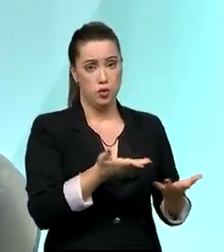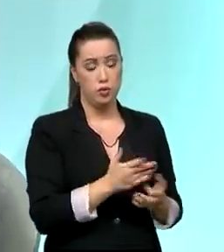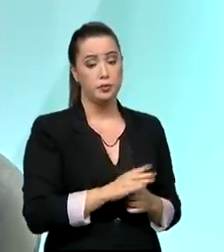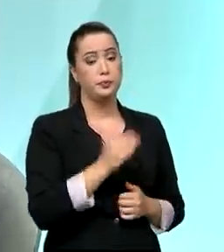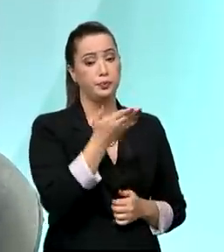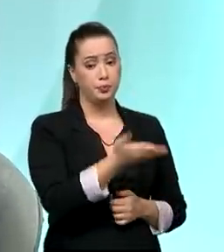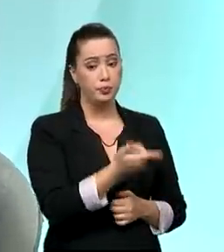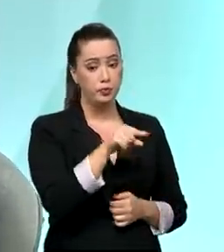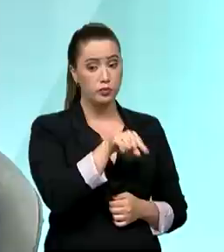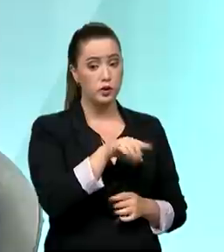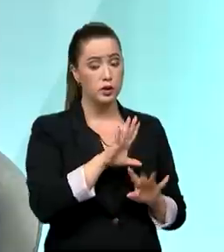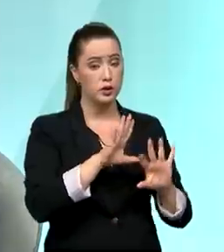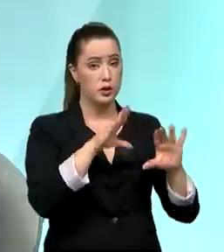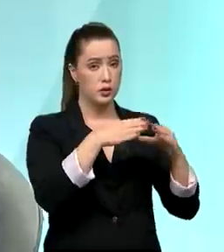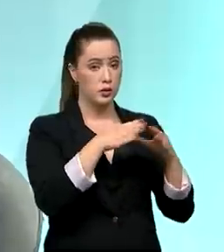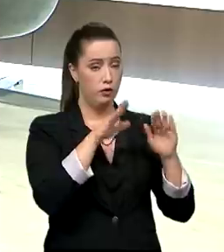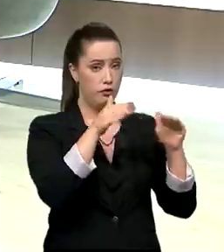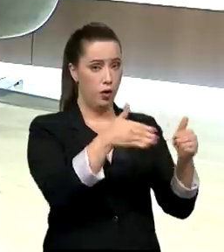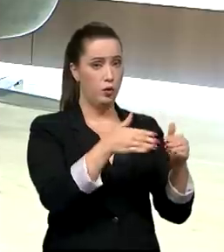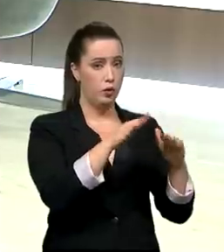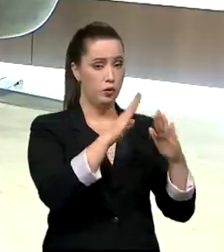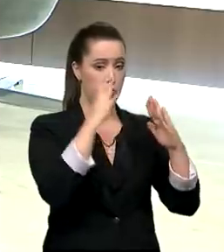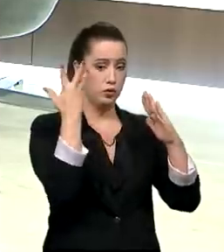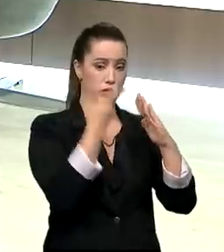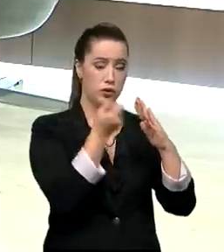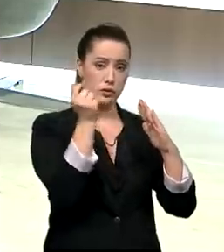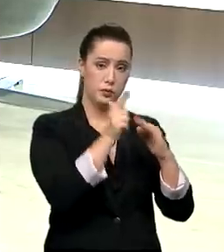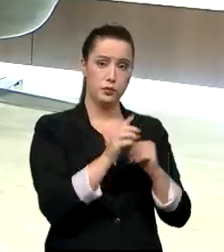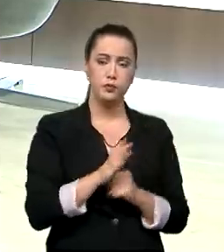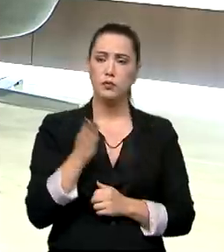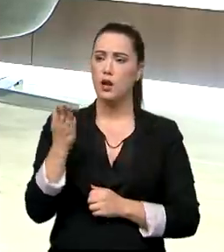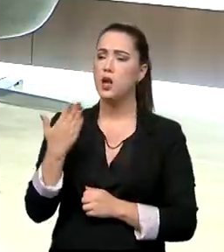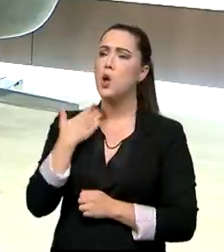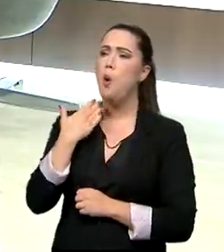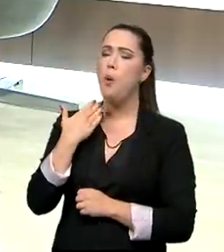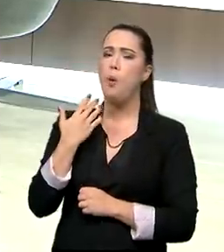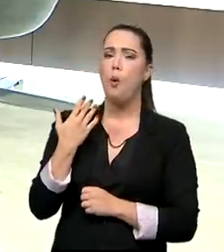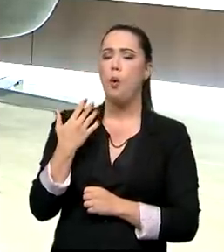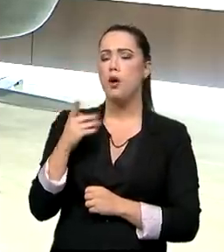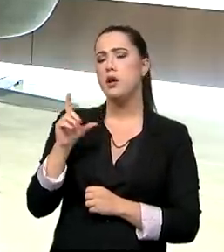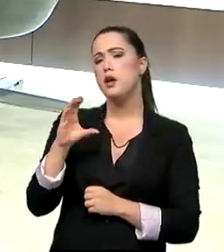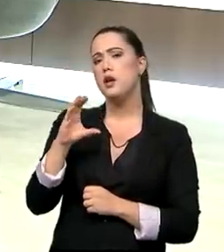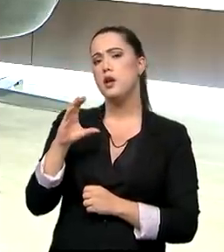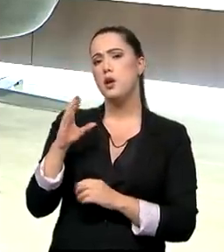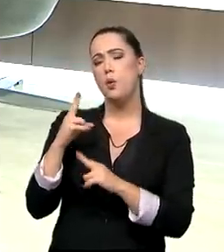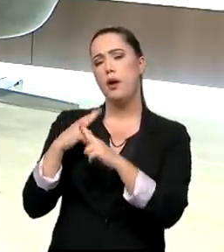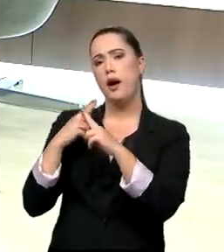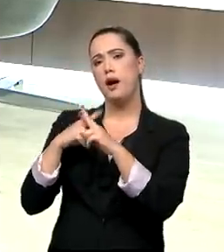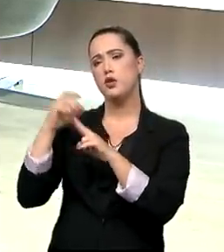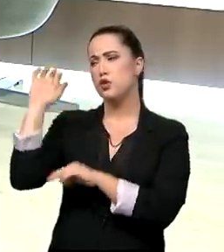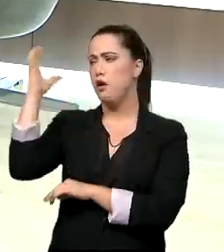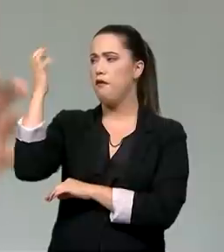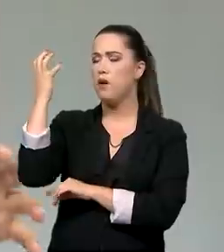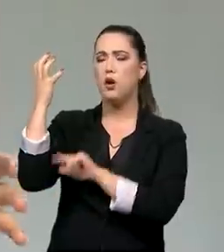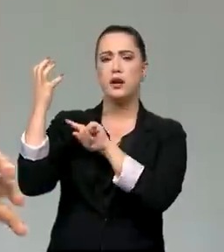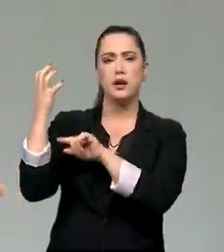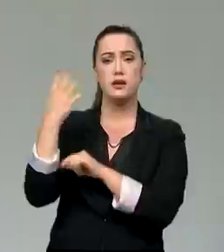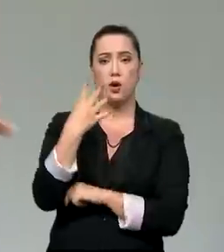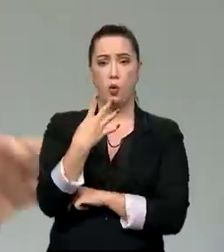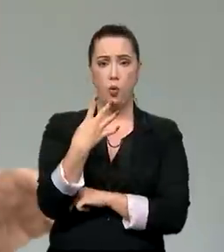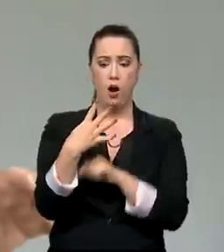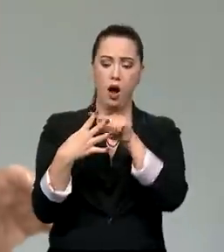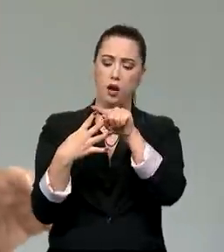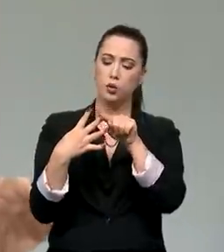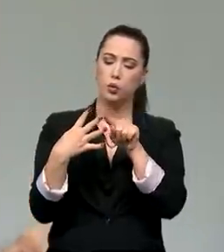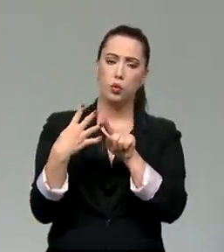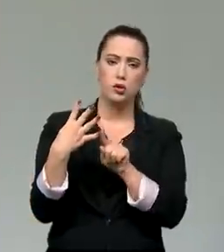nessa parte de energia solar. E o Caixa Florestas, que o senhor comentou na abertura aqui do programa, quatro projetos